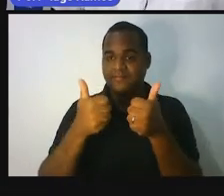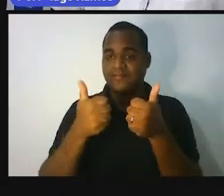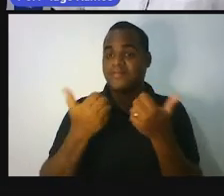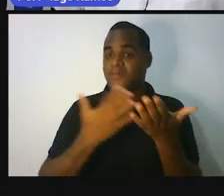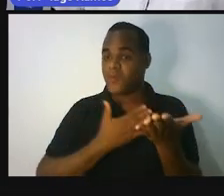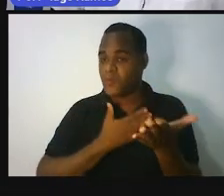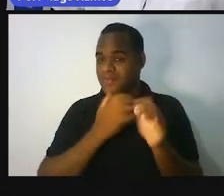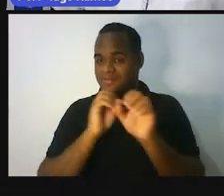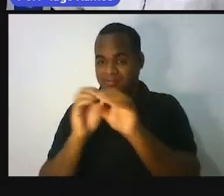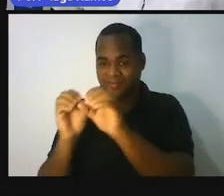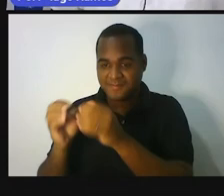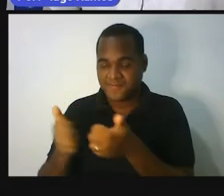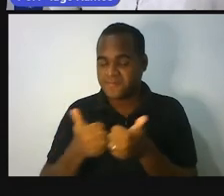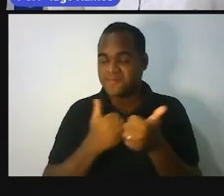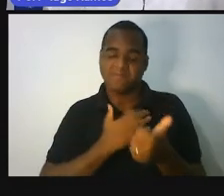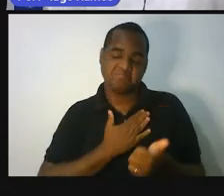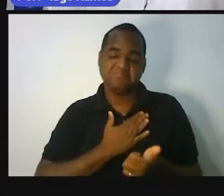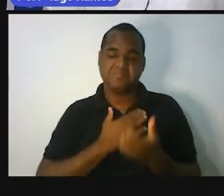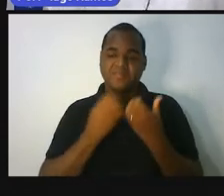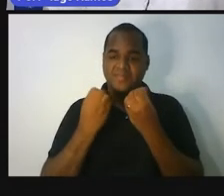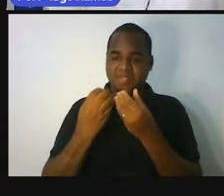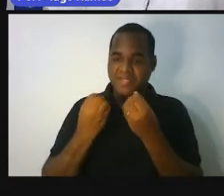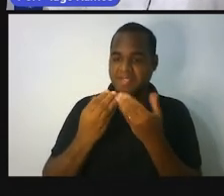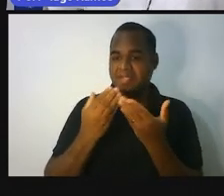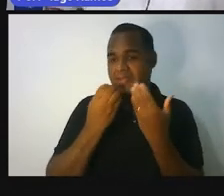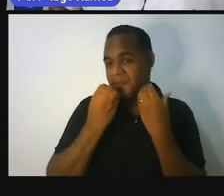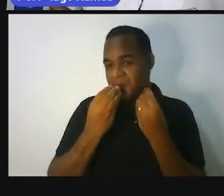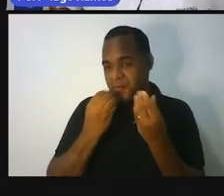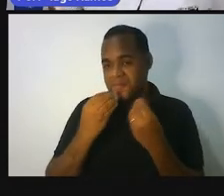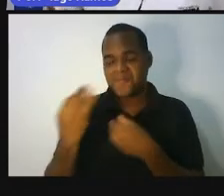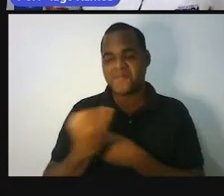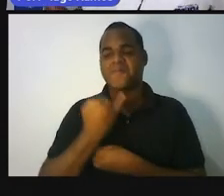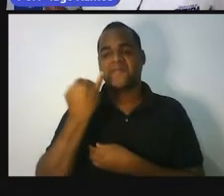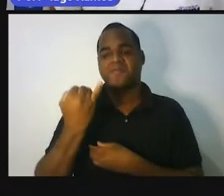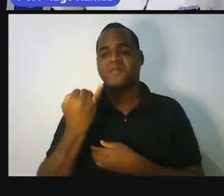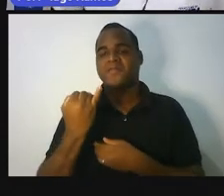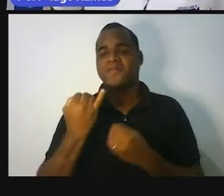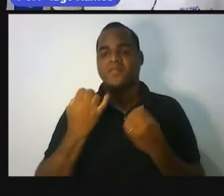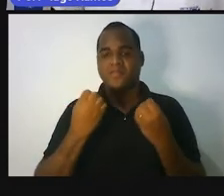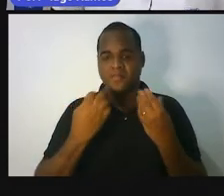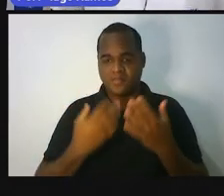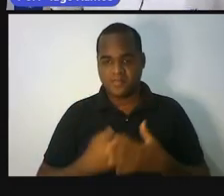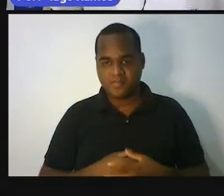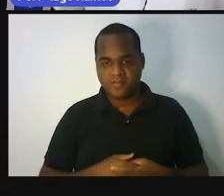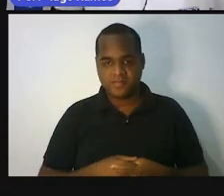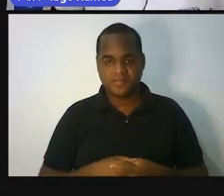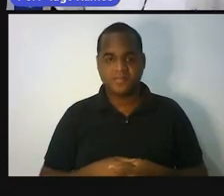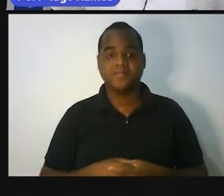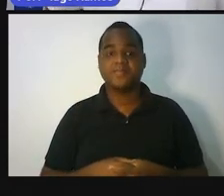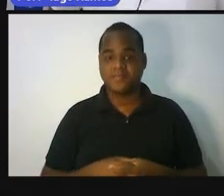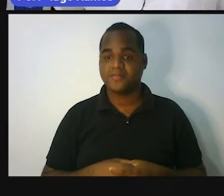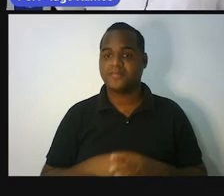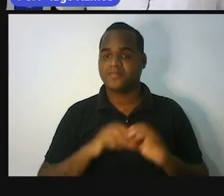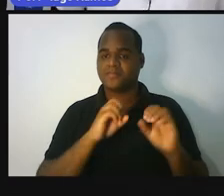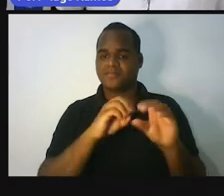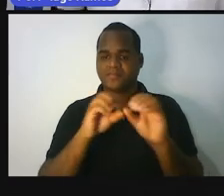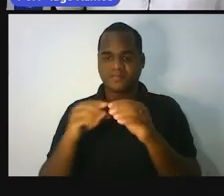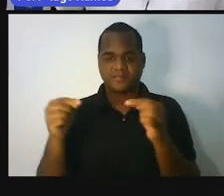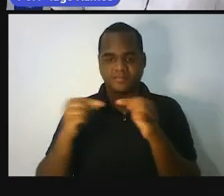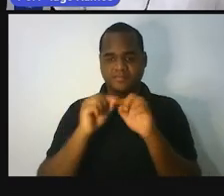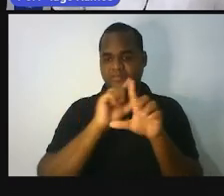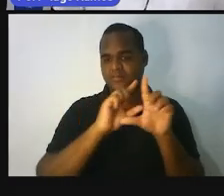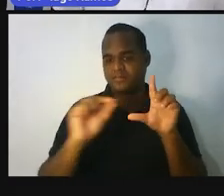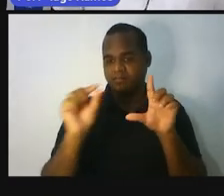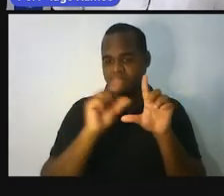da aula? Bom, eu gostei. Para mim foi muito bacana. Na descrição da aula, você vai ter aí o link